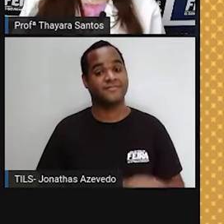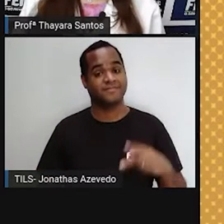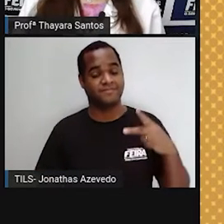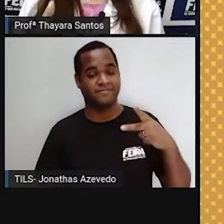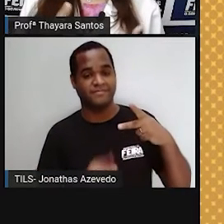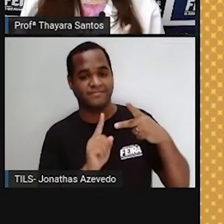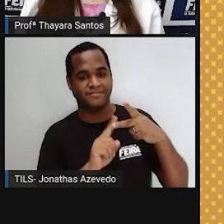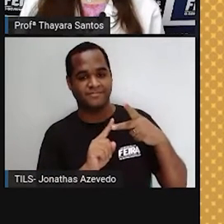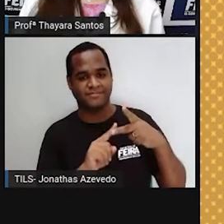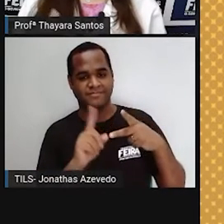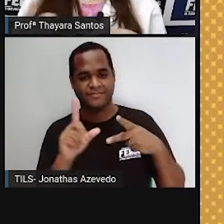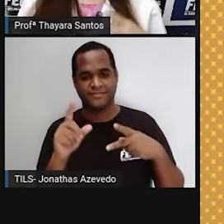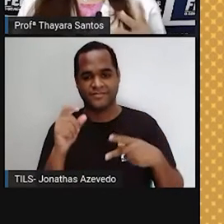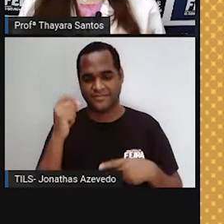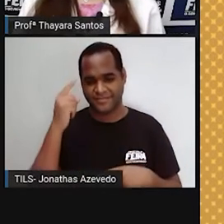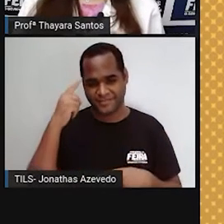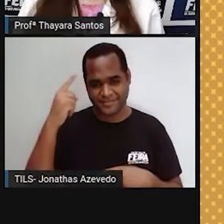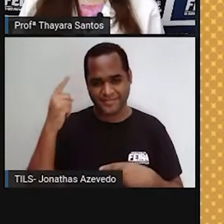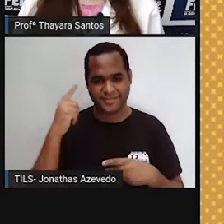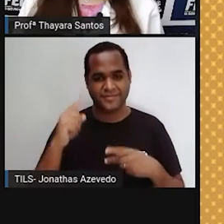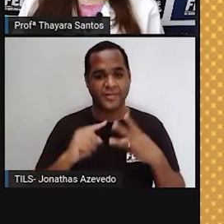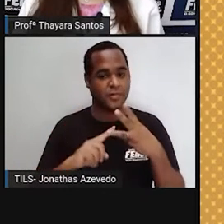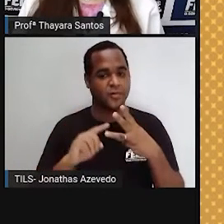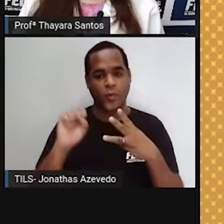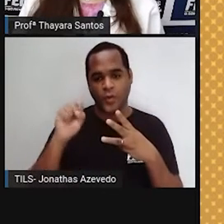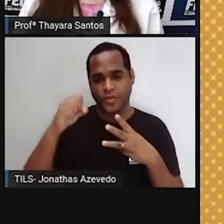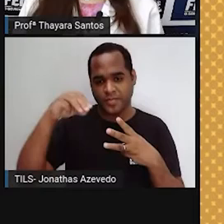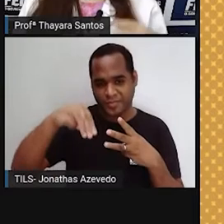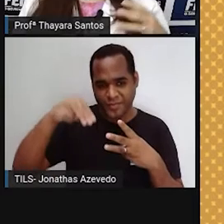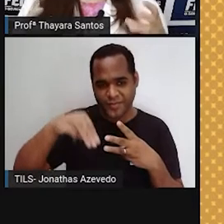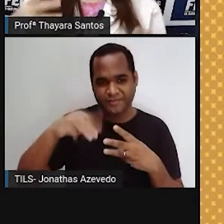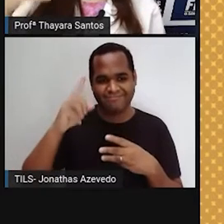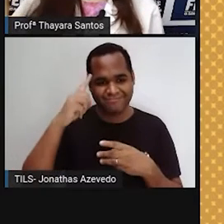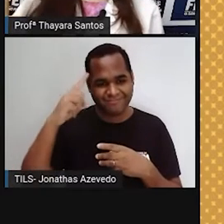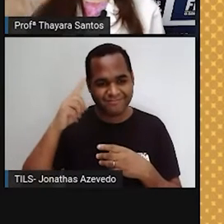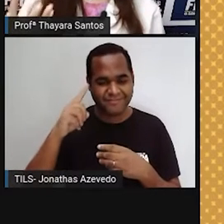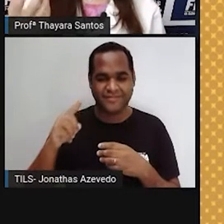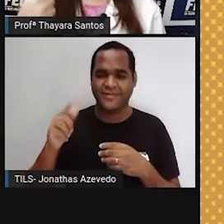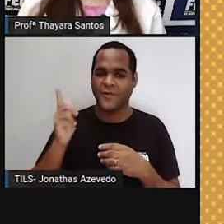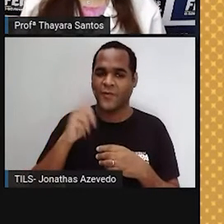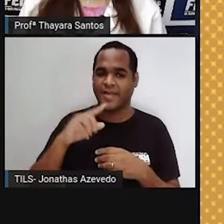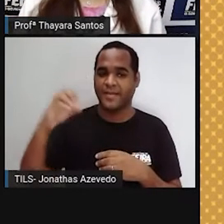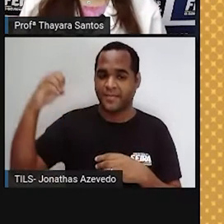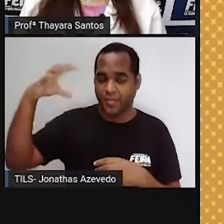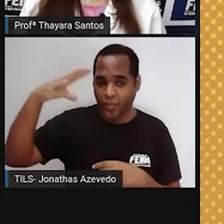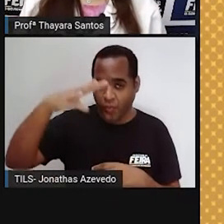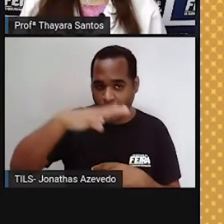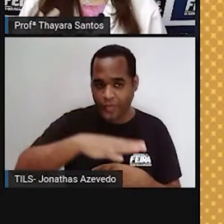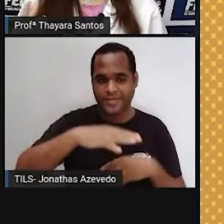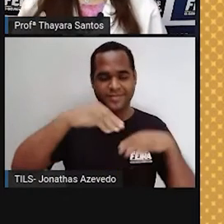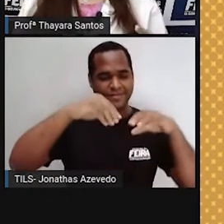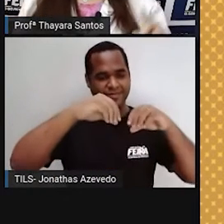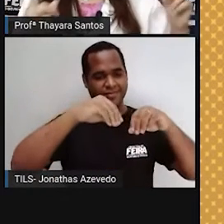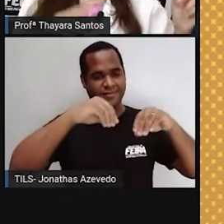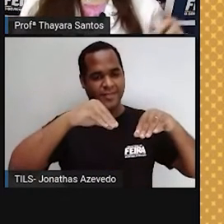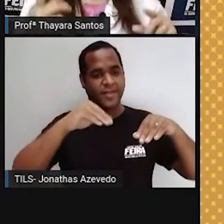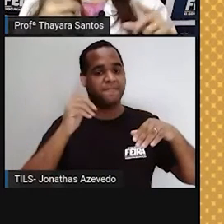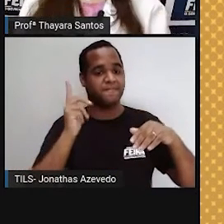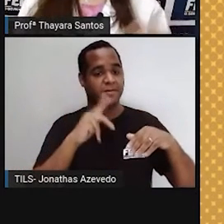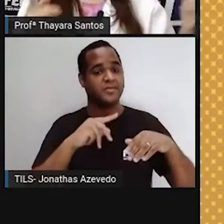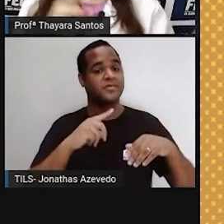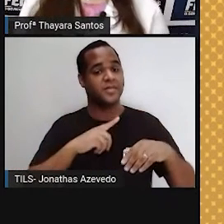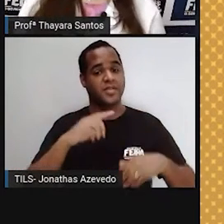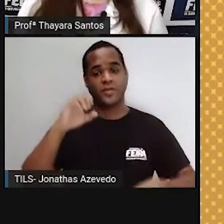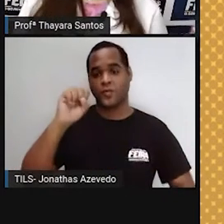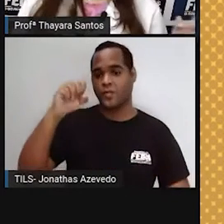além disso, a luz solar, ela demora cerca de oito minutos para chegar à Terra. Então, quando a gente recebe essa iluminação no sol, isso quer dizer que ele emitiu